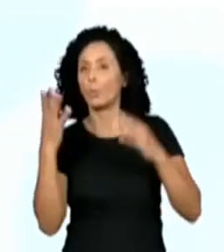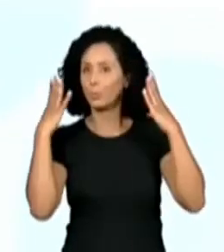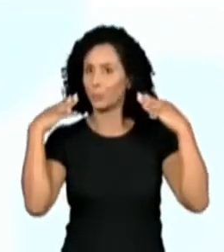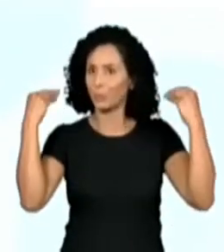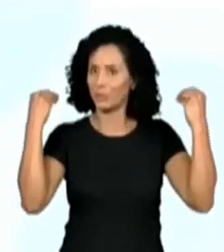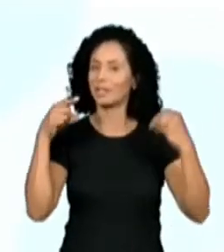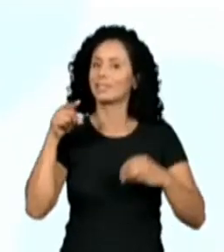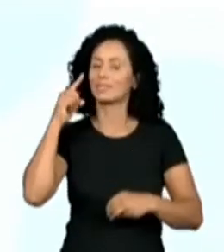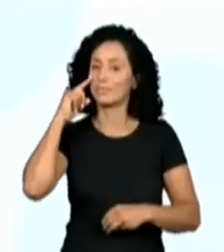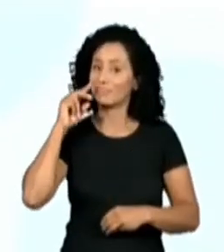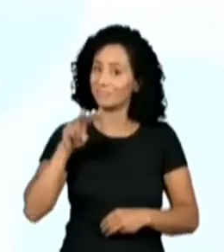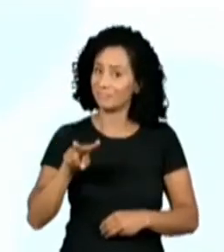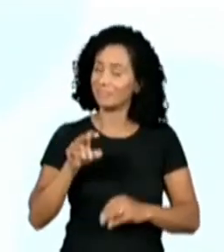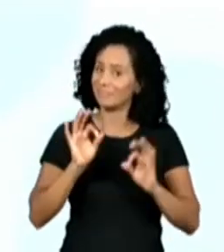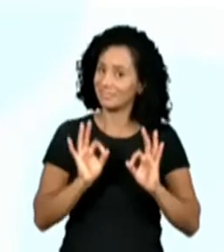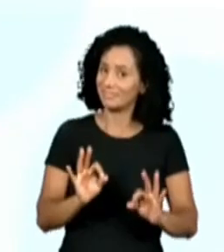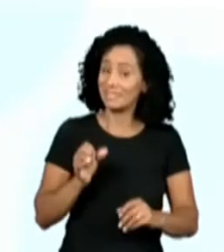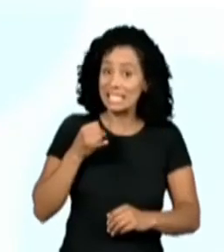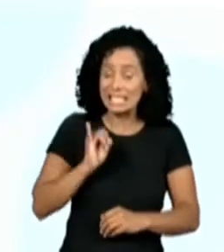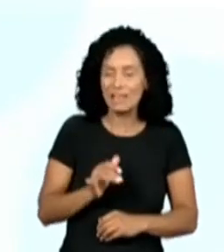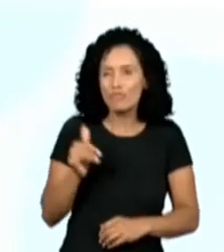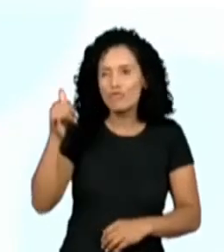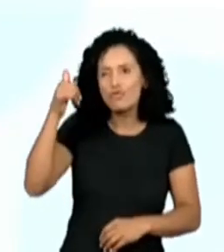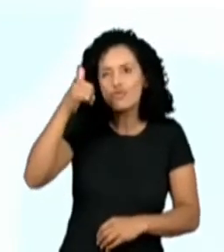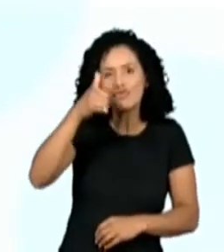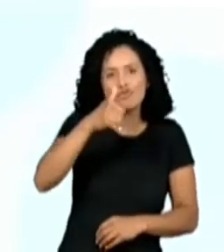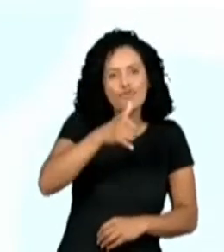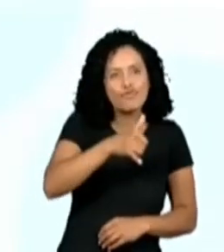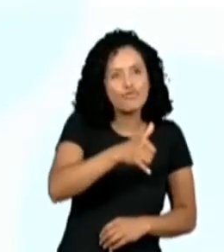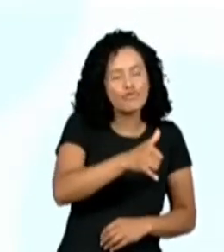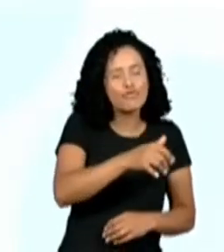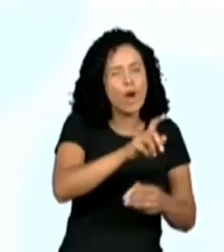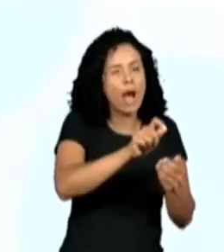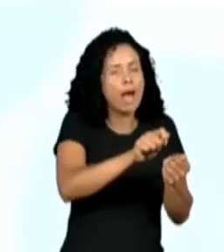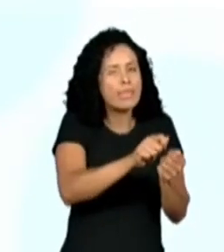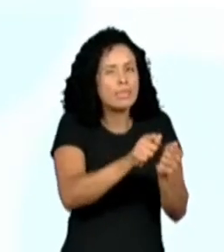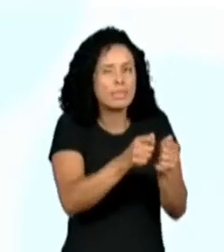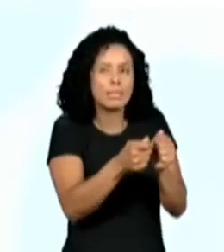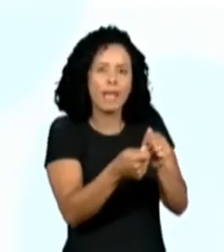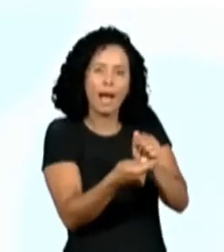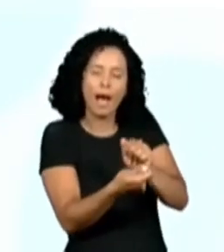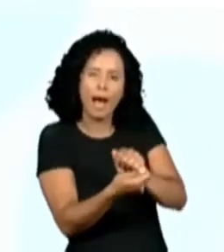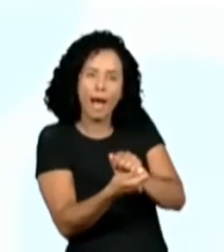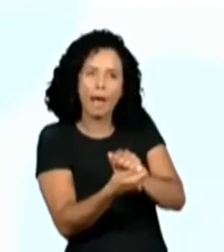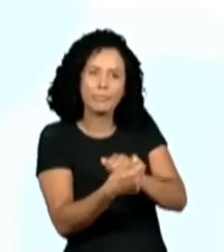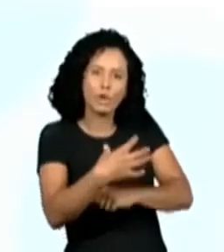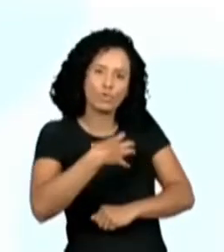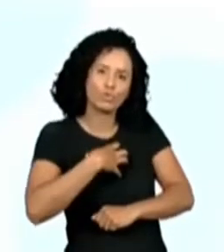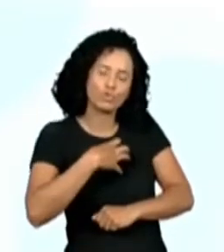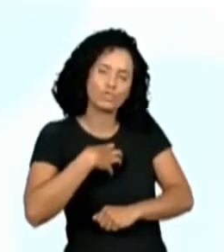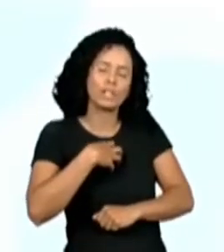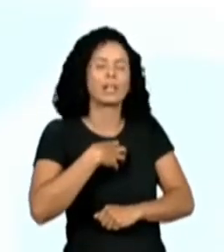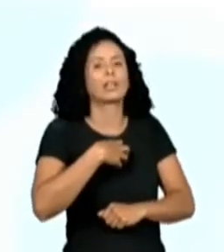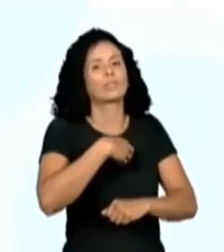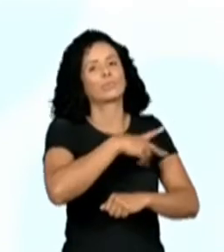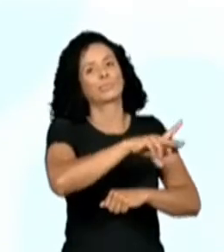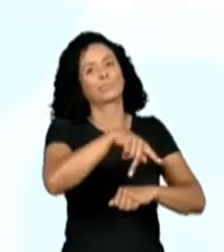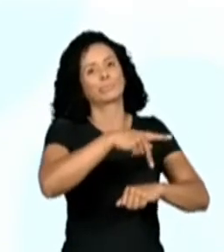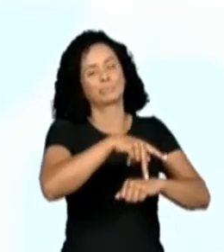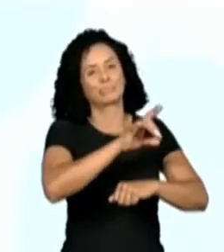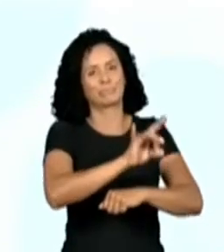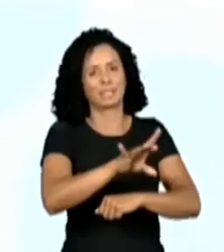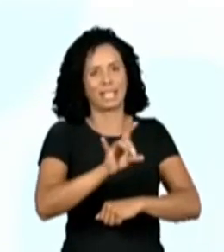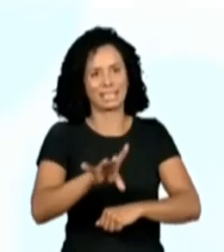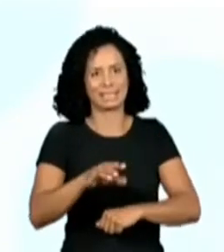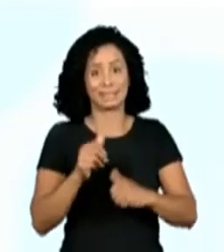ouvir, né? E quando a gente viaja, normalmente a gente vai se adaptando um pouquinho à cultura do país. What happens in the